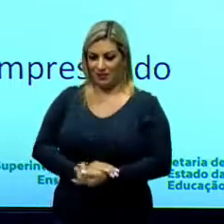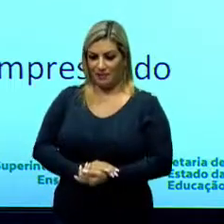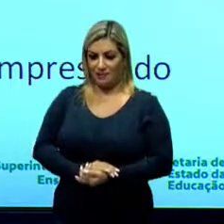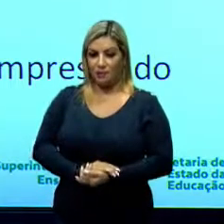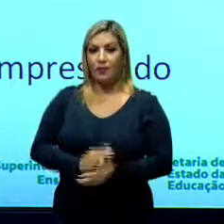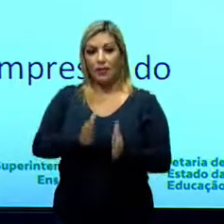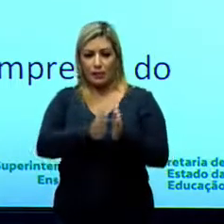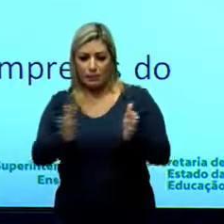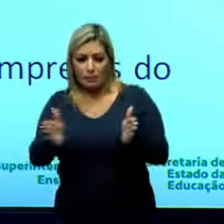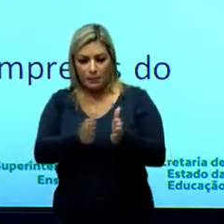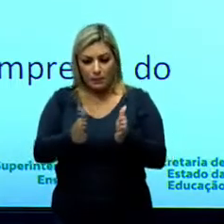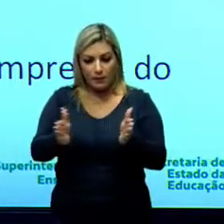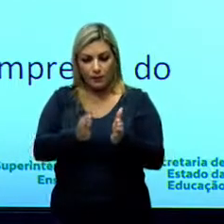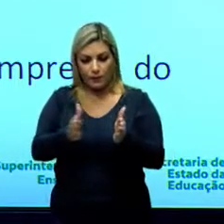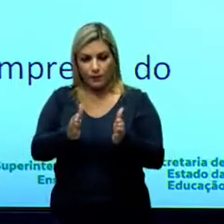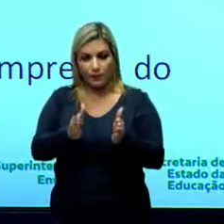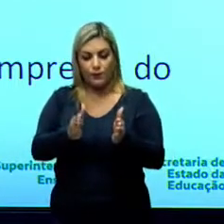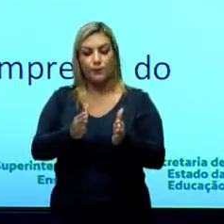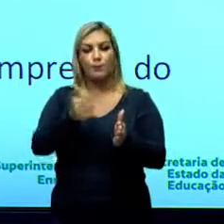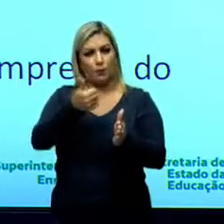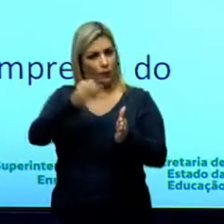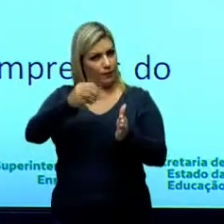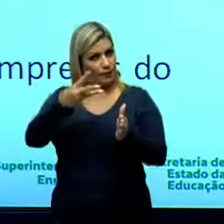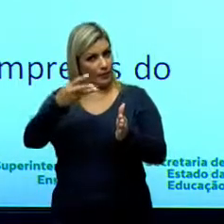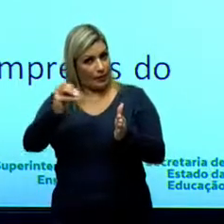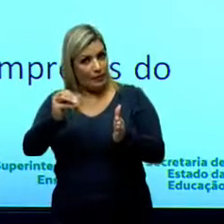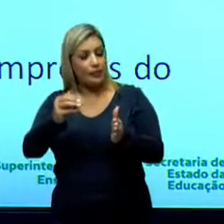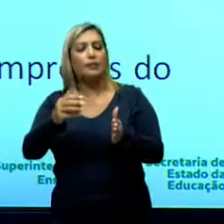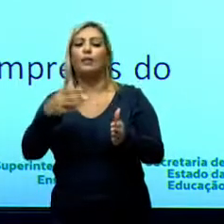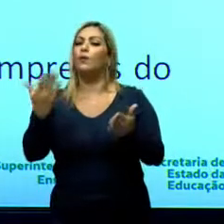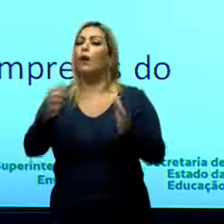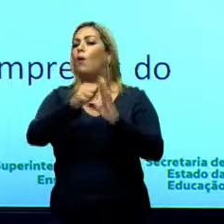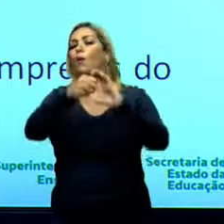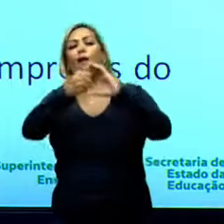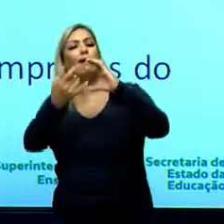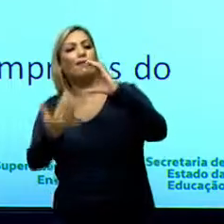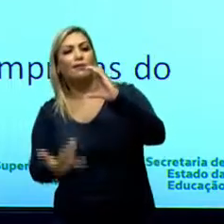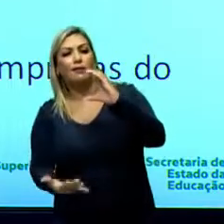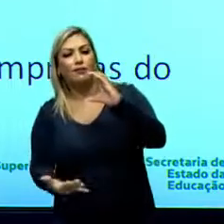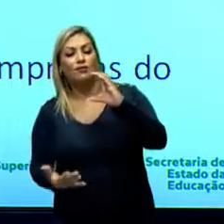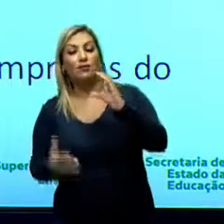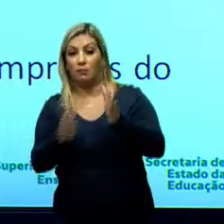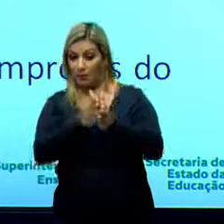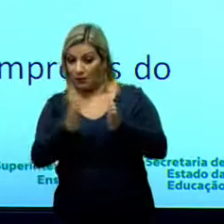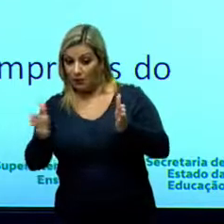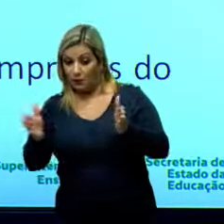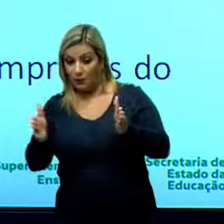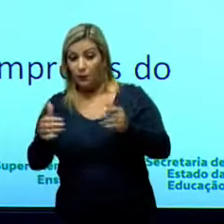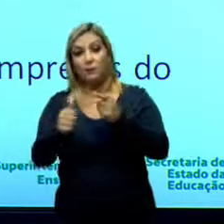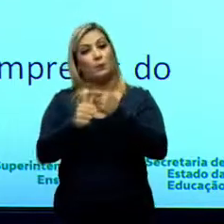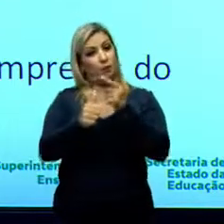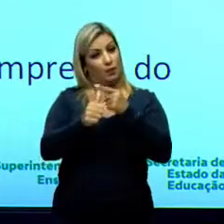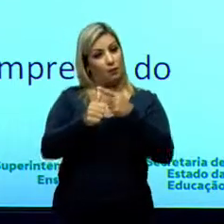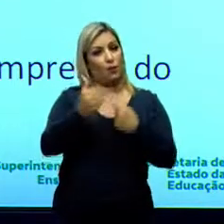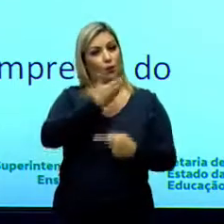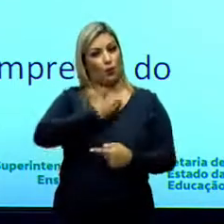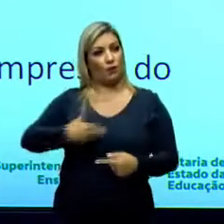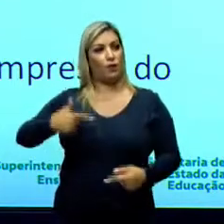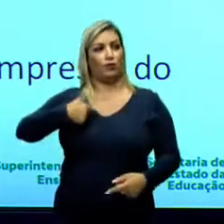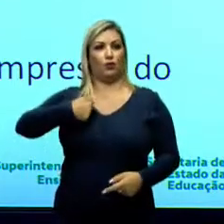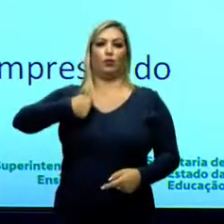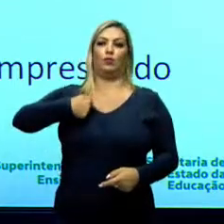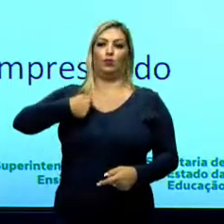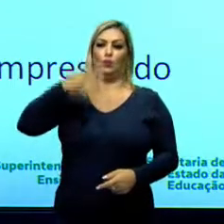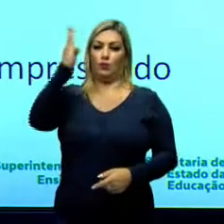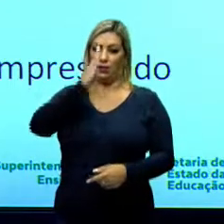Nesse período, o que ele vai, quais são as características desse período? Primeiro, o governo de Getúlio Vargas, ele